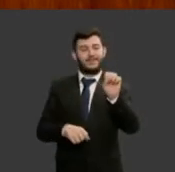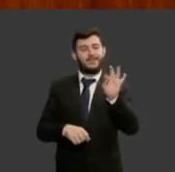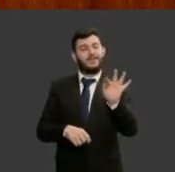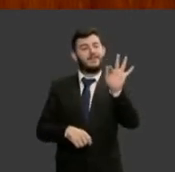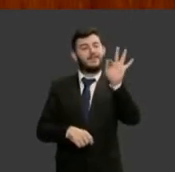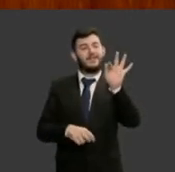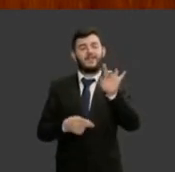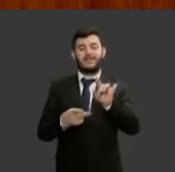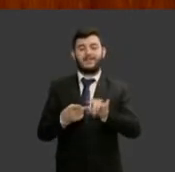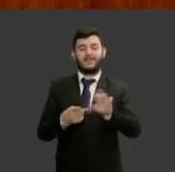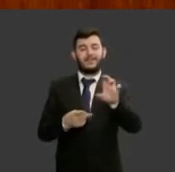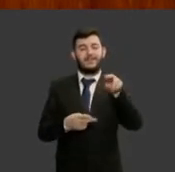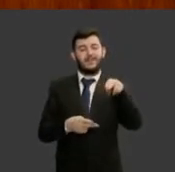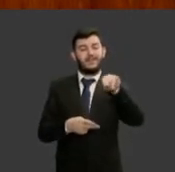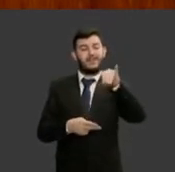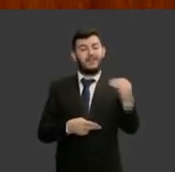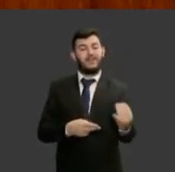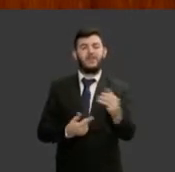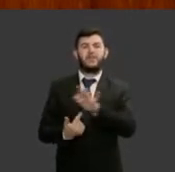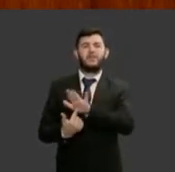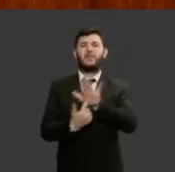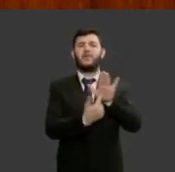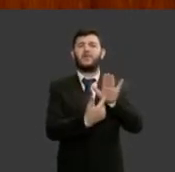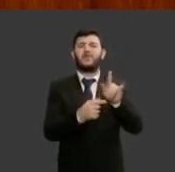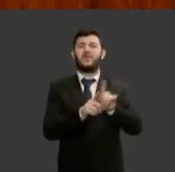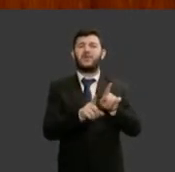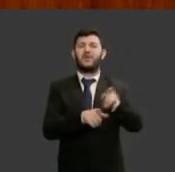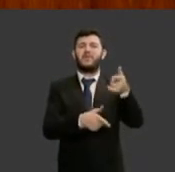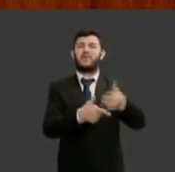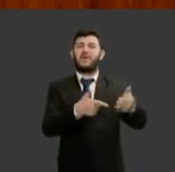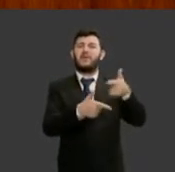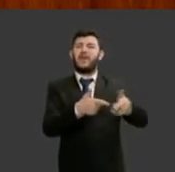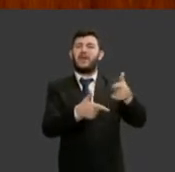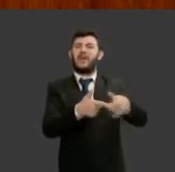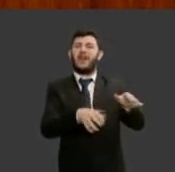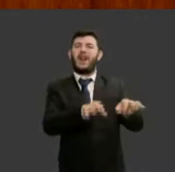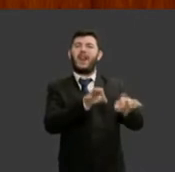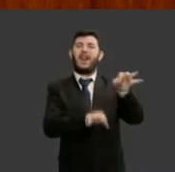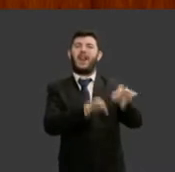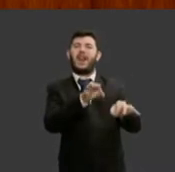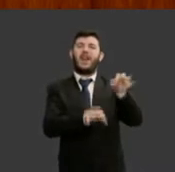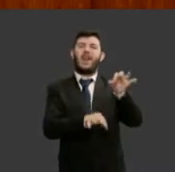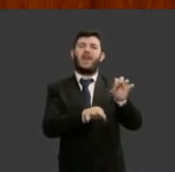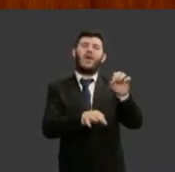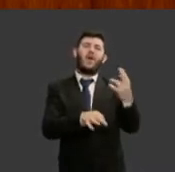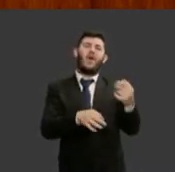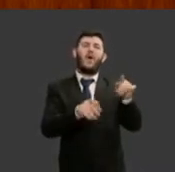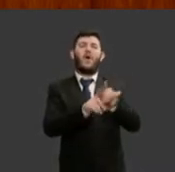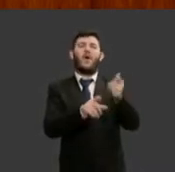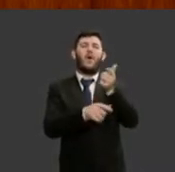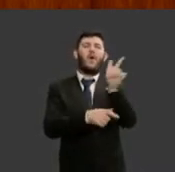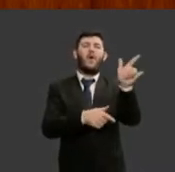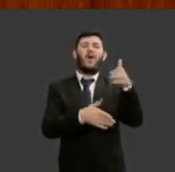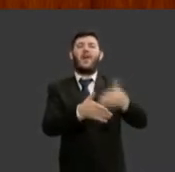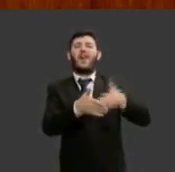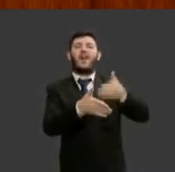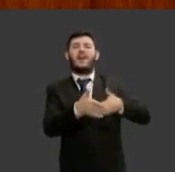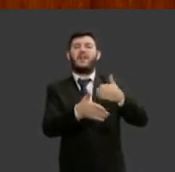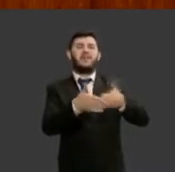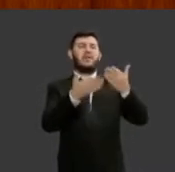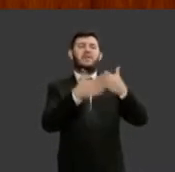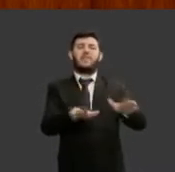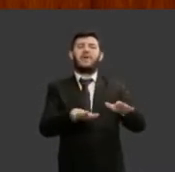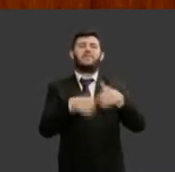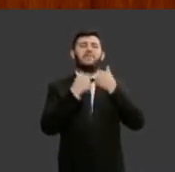jurídicas sociais e econômicas são insuficientes para derrubar ou arranhar o ímpedo